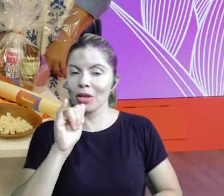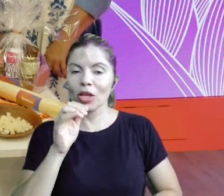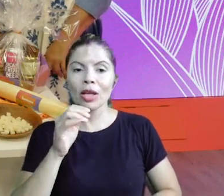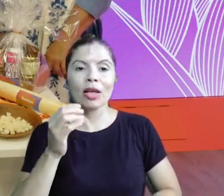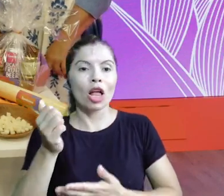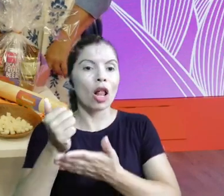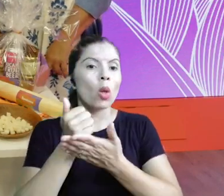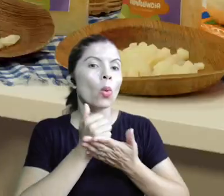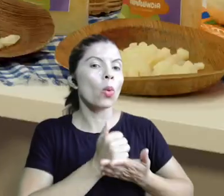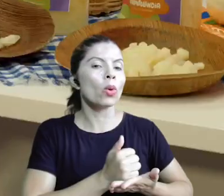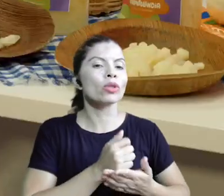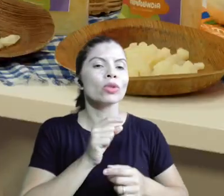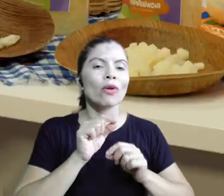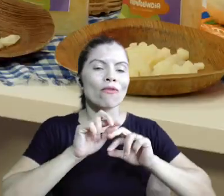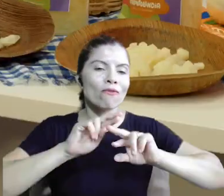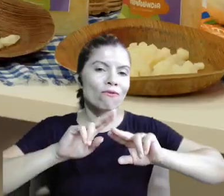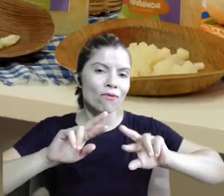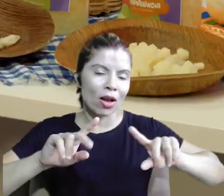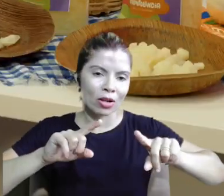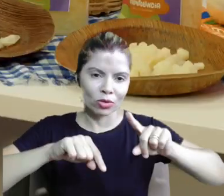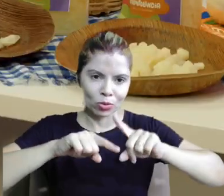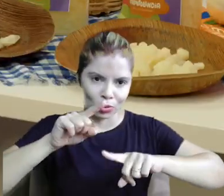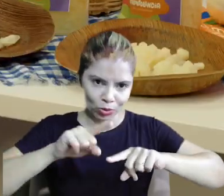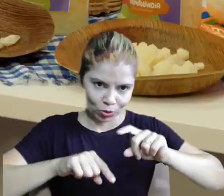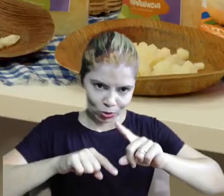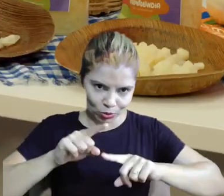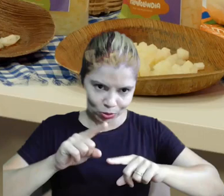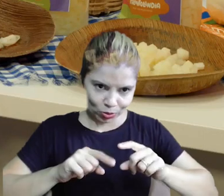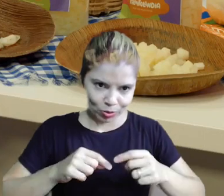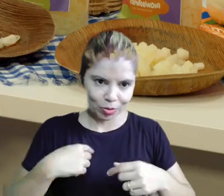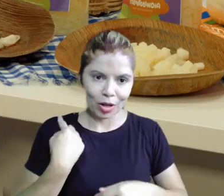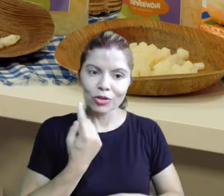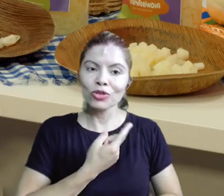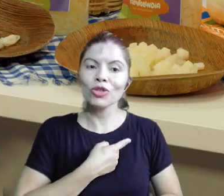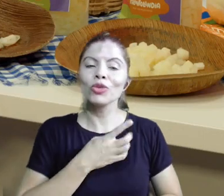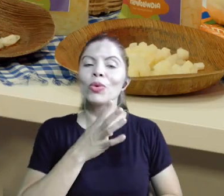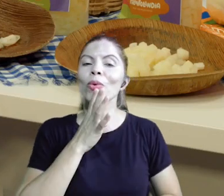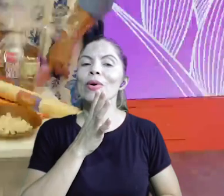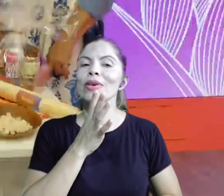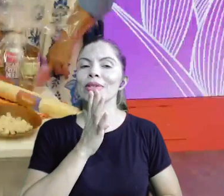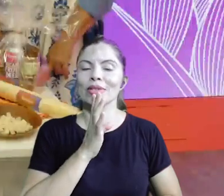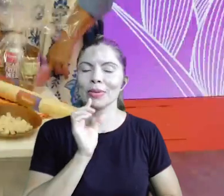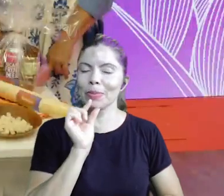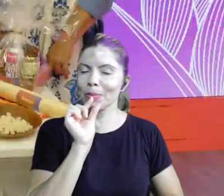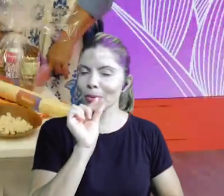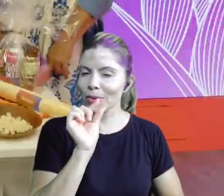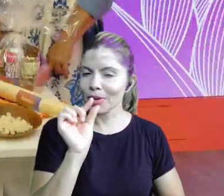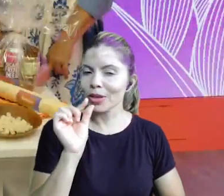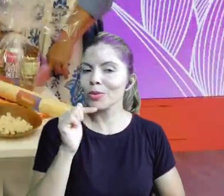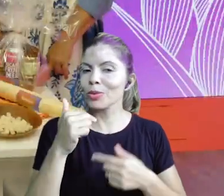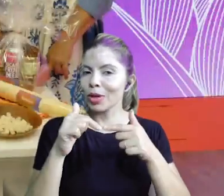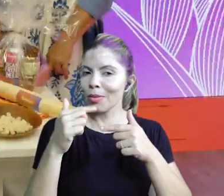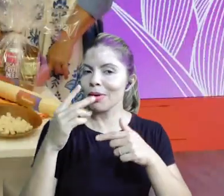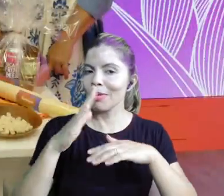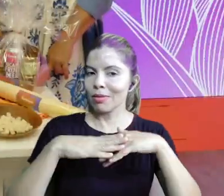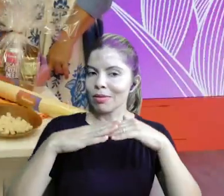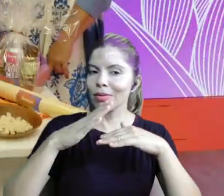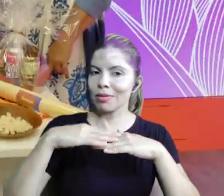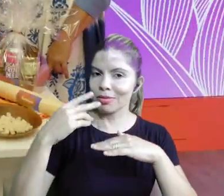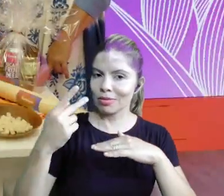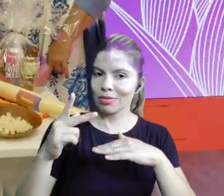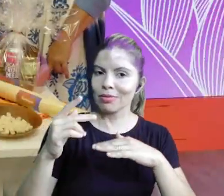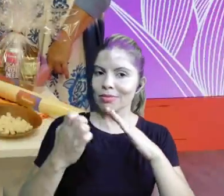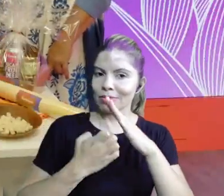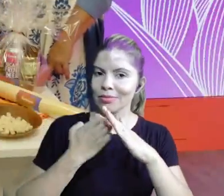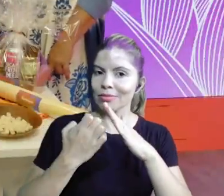trouxe essa essa diversidade de produtos para a gente conhecer um pouquinho do